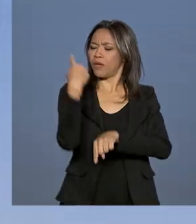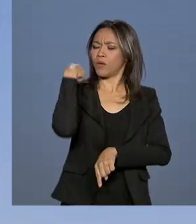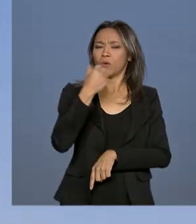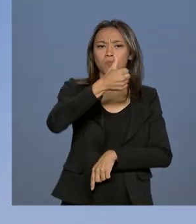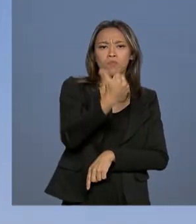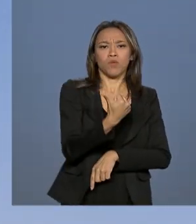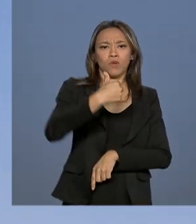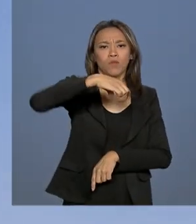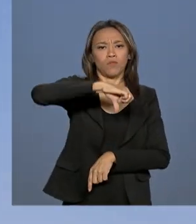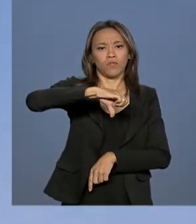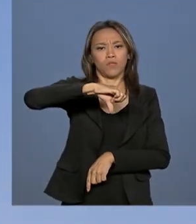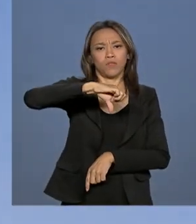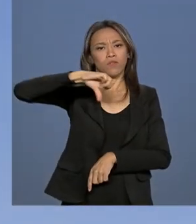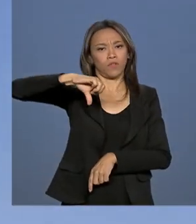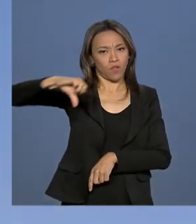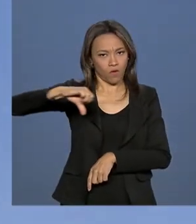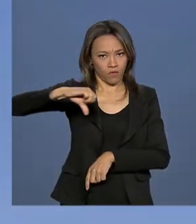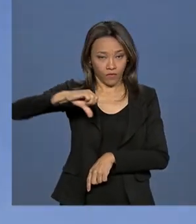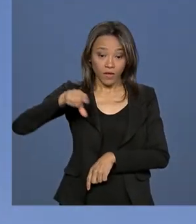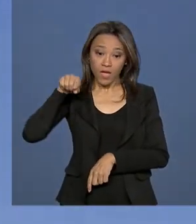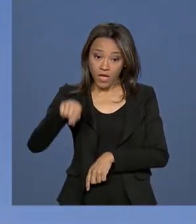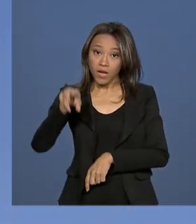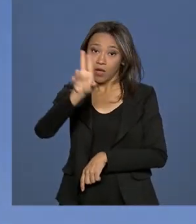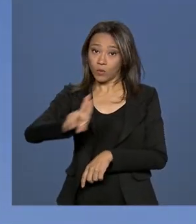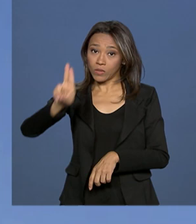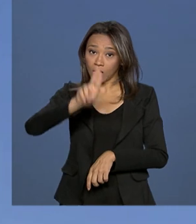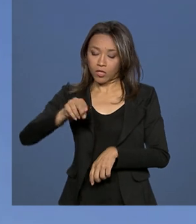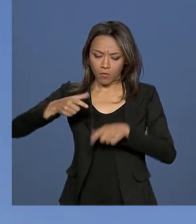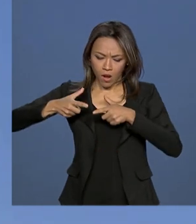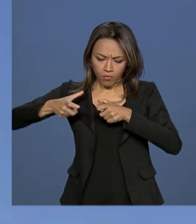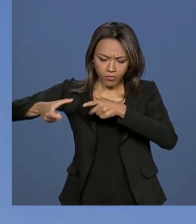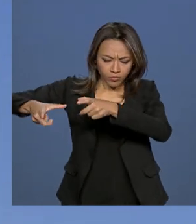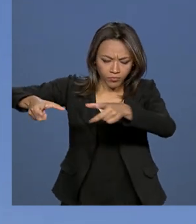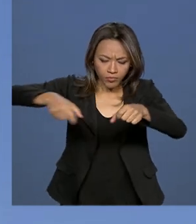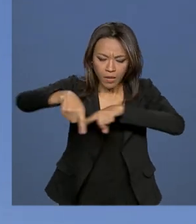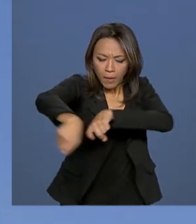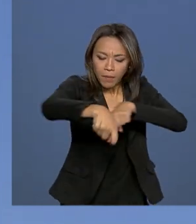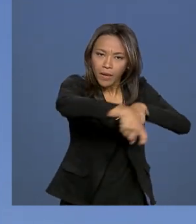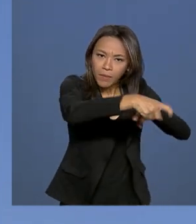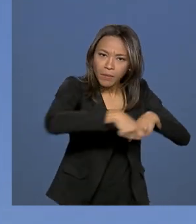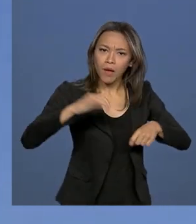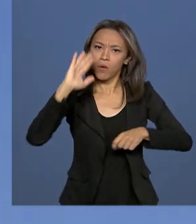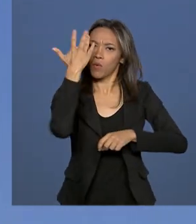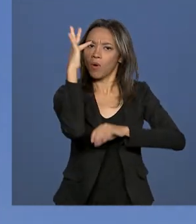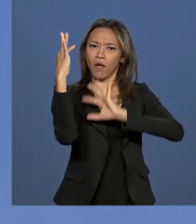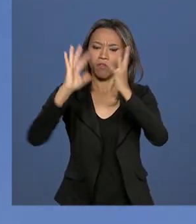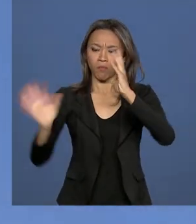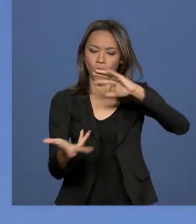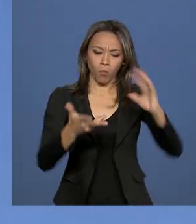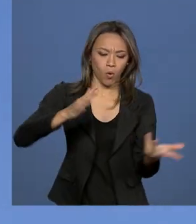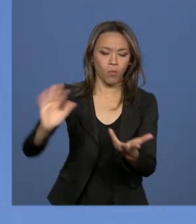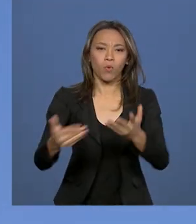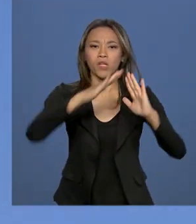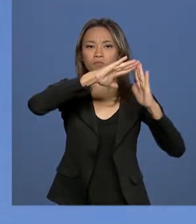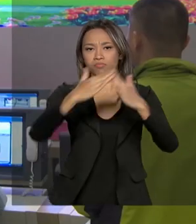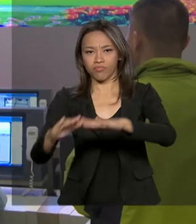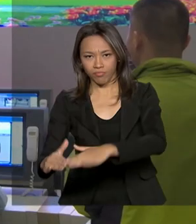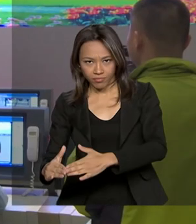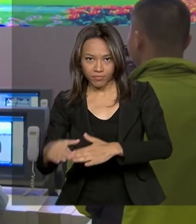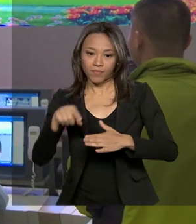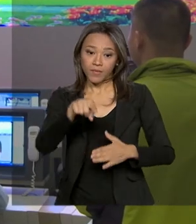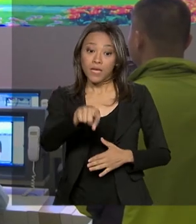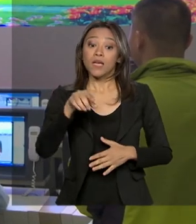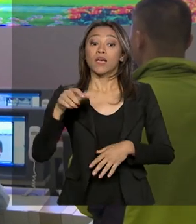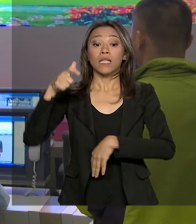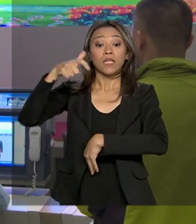O cyber é utilizado no monitoramento de biomas, agricultura, desmatamentos e de desastres naturais. No